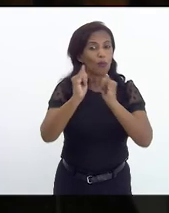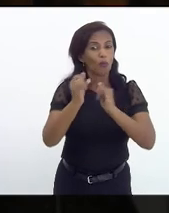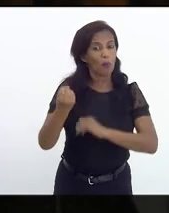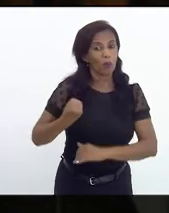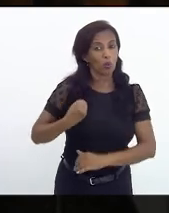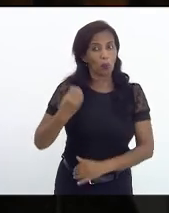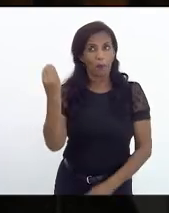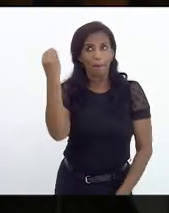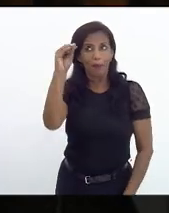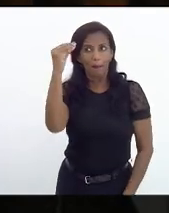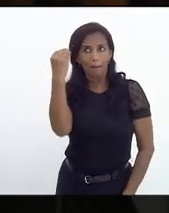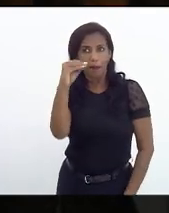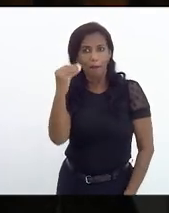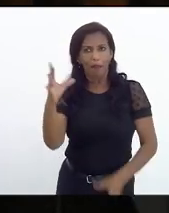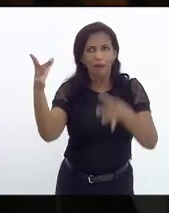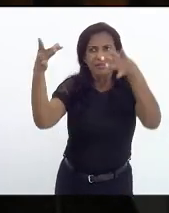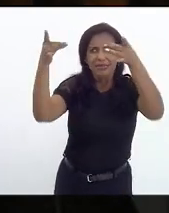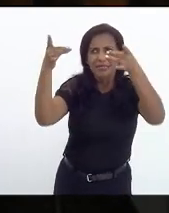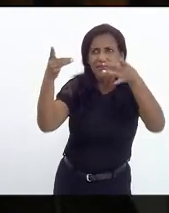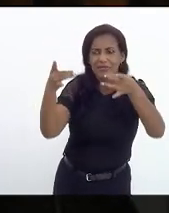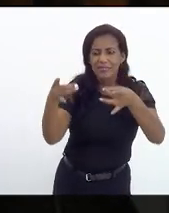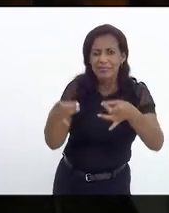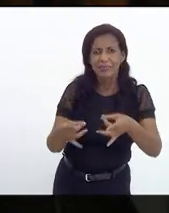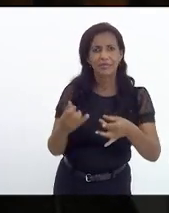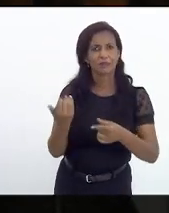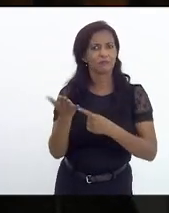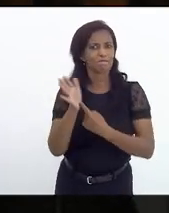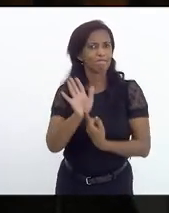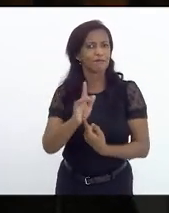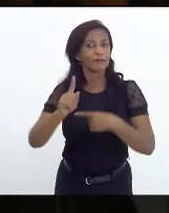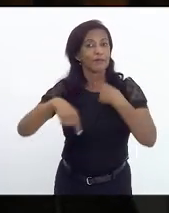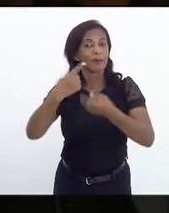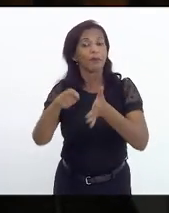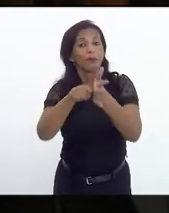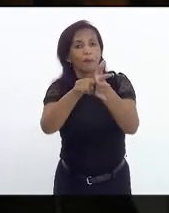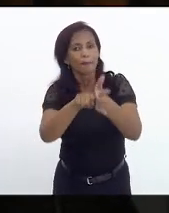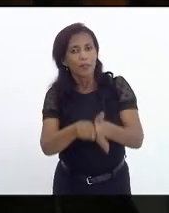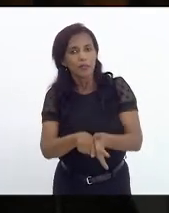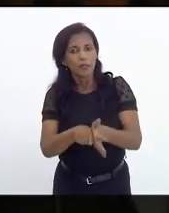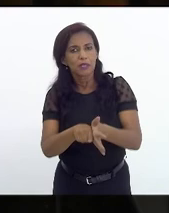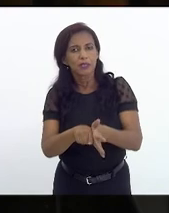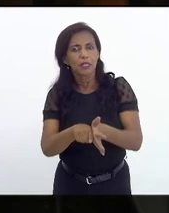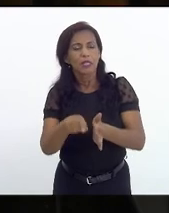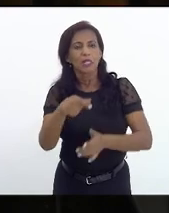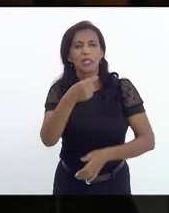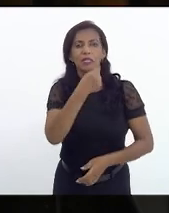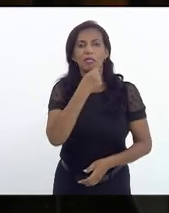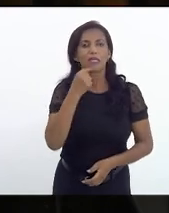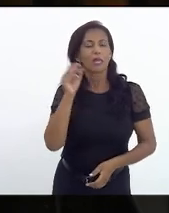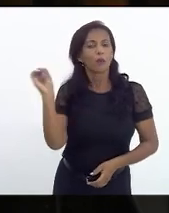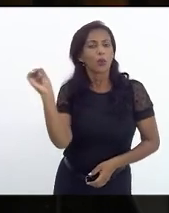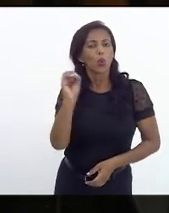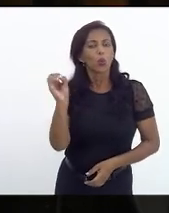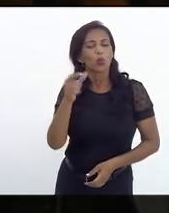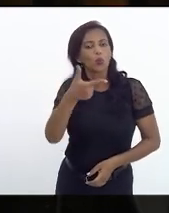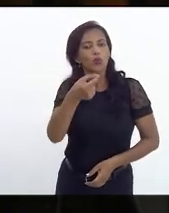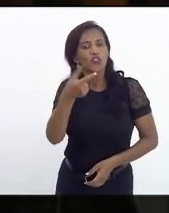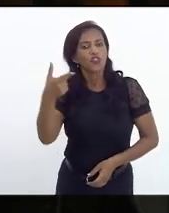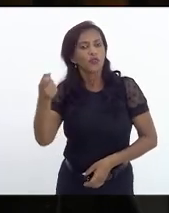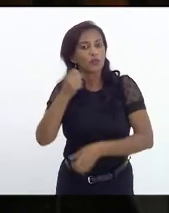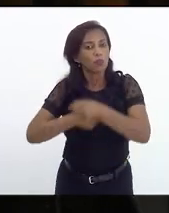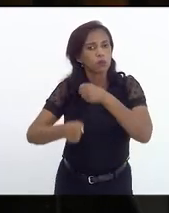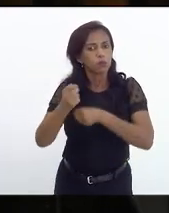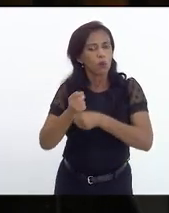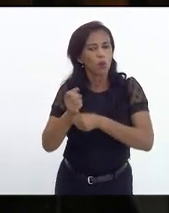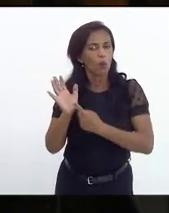potentes bem organizados bem apresentados depois de uma pesquisa feita em setembro e outubro de 2020 com